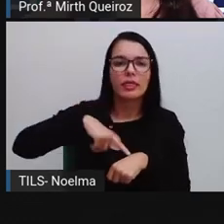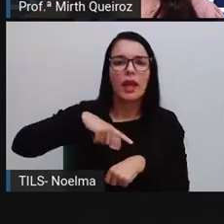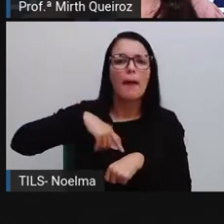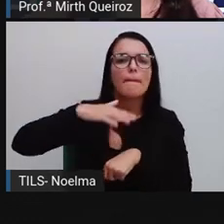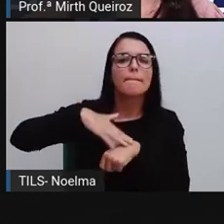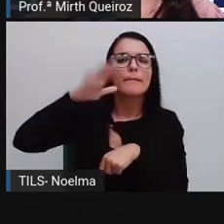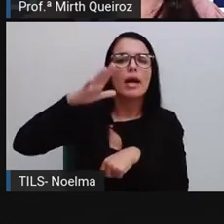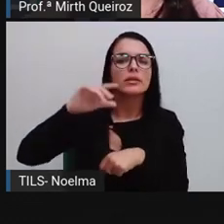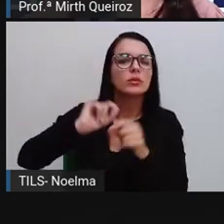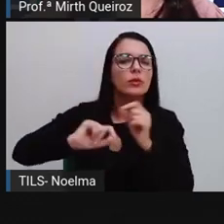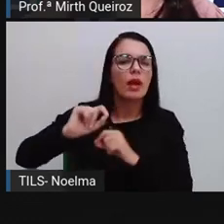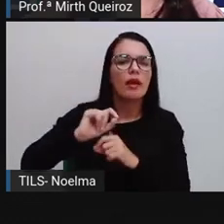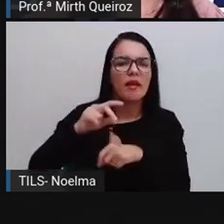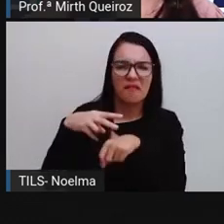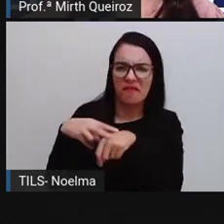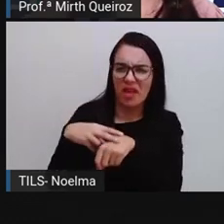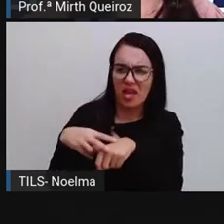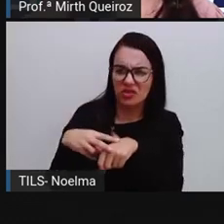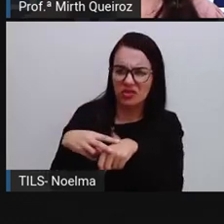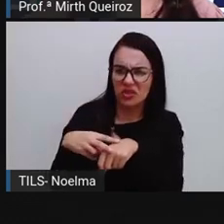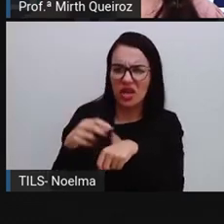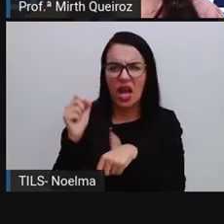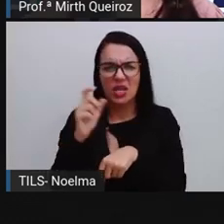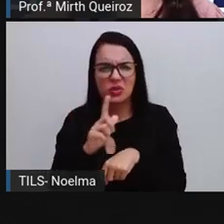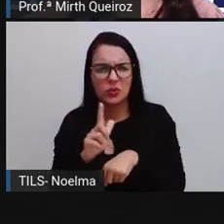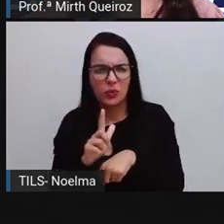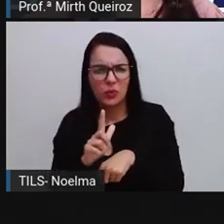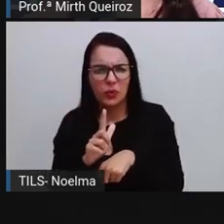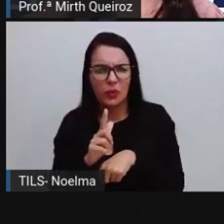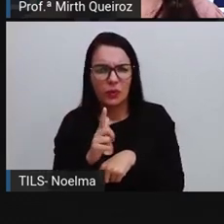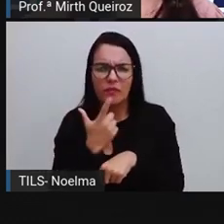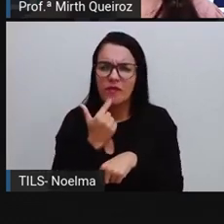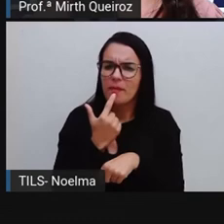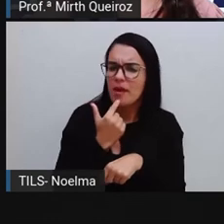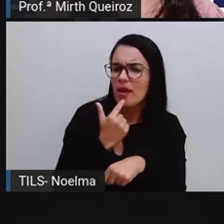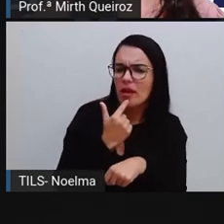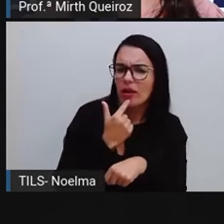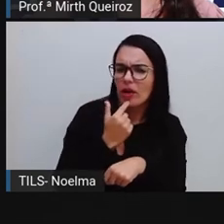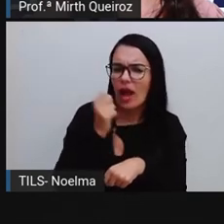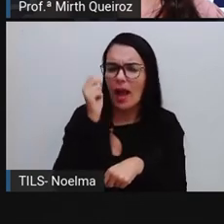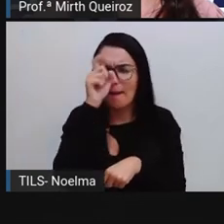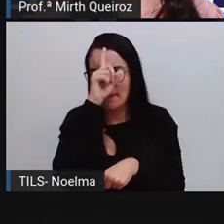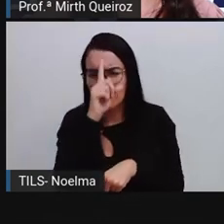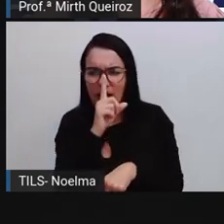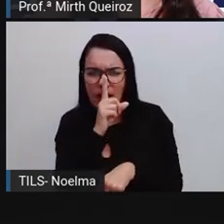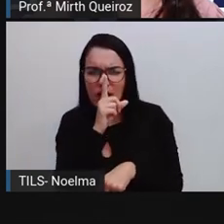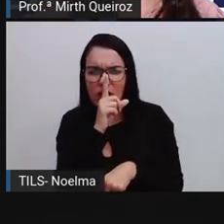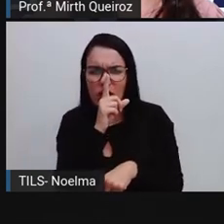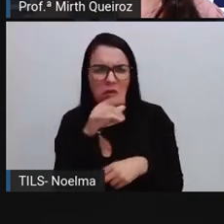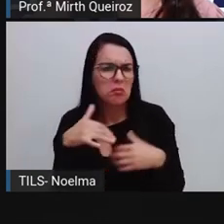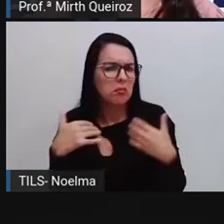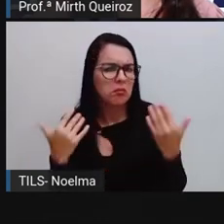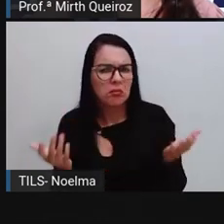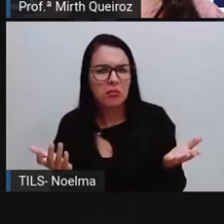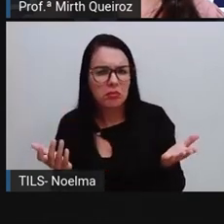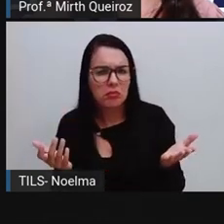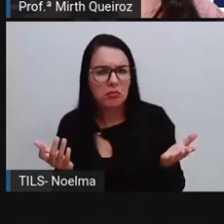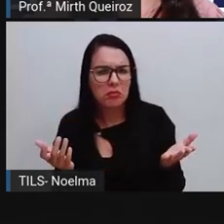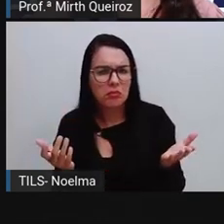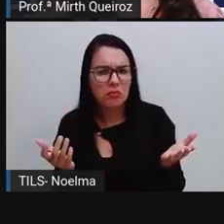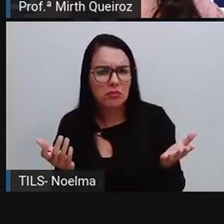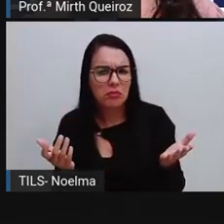quantidade? Seria aqui, um, dois, três, quatro, cinco, seis, sete, oito azuis, nós temos aqui